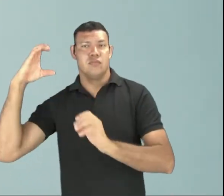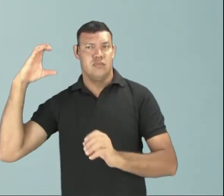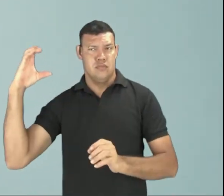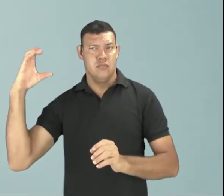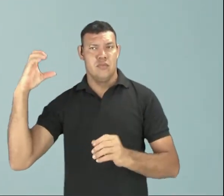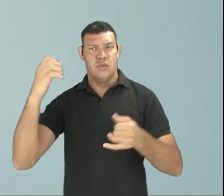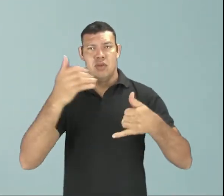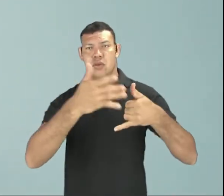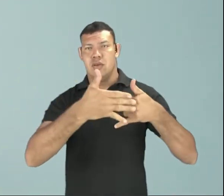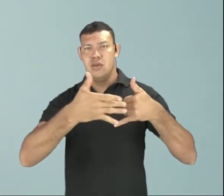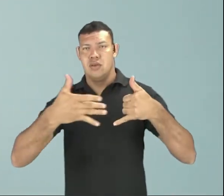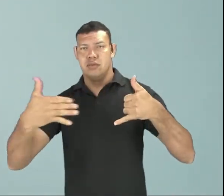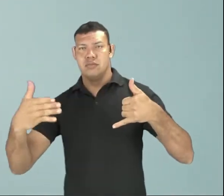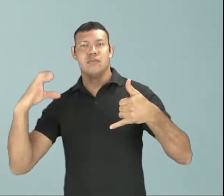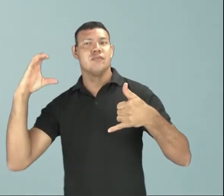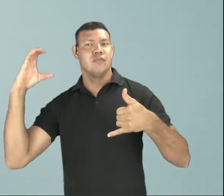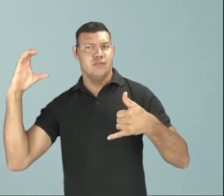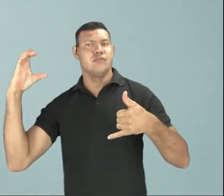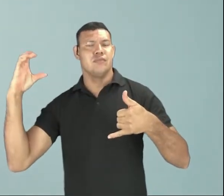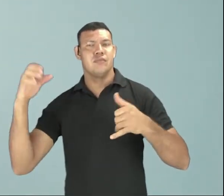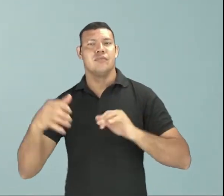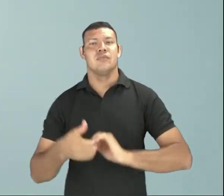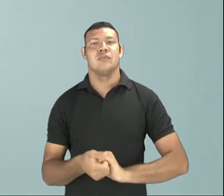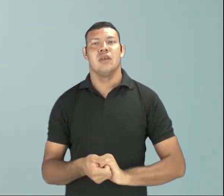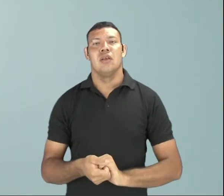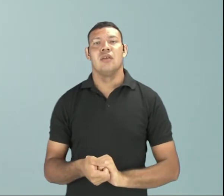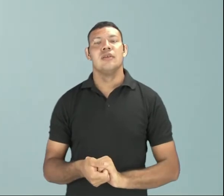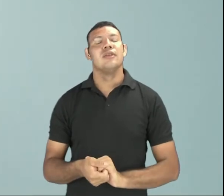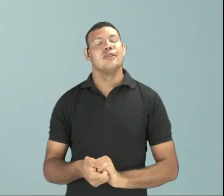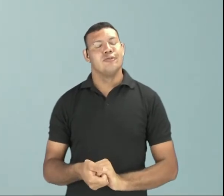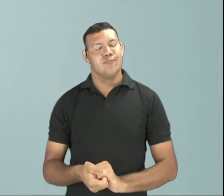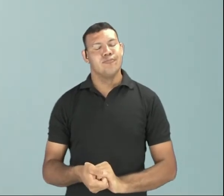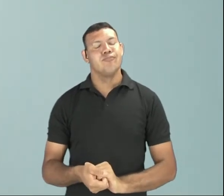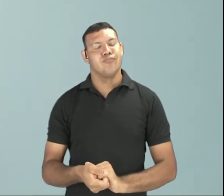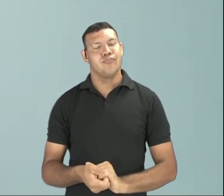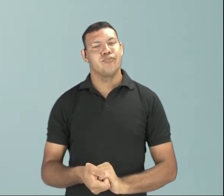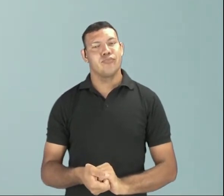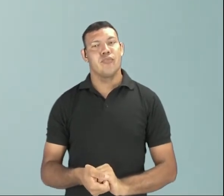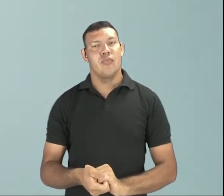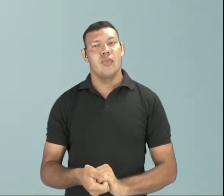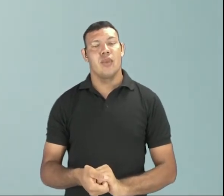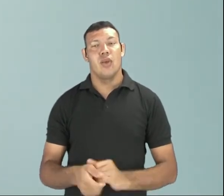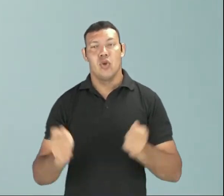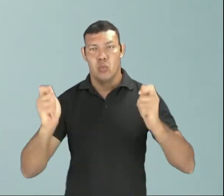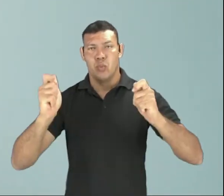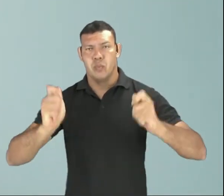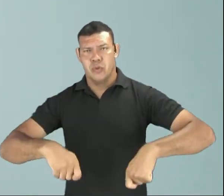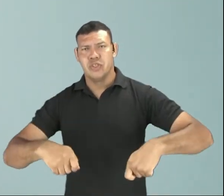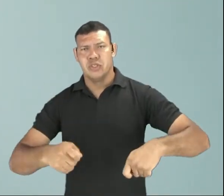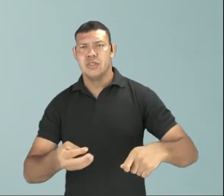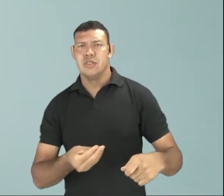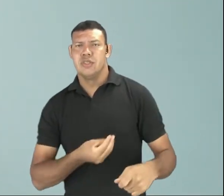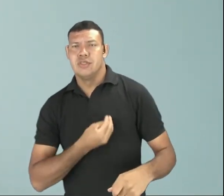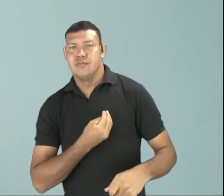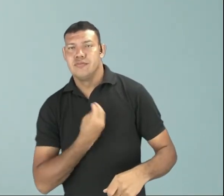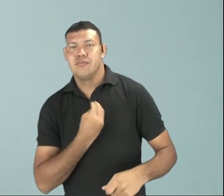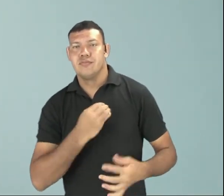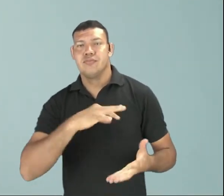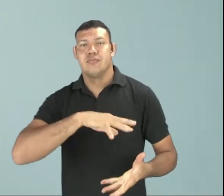para a permissão da vida no nosso planeta. Então, vamos começar.